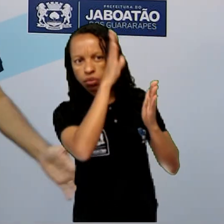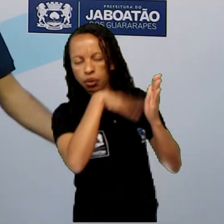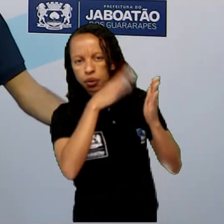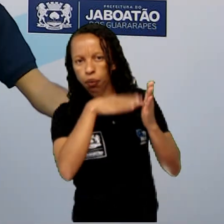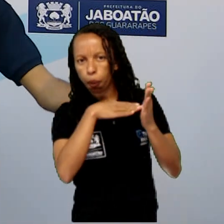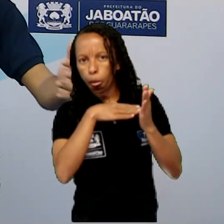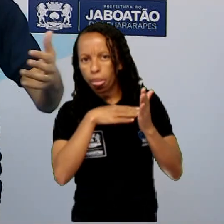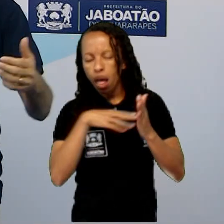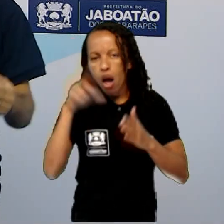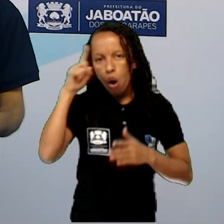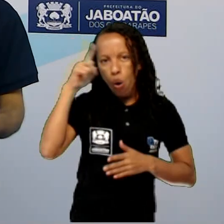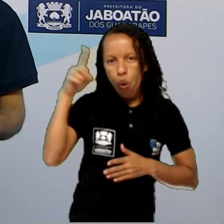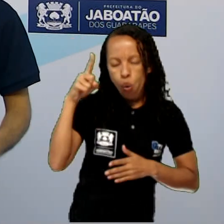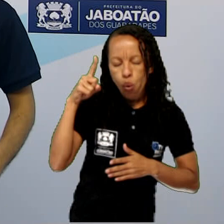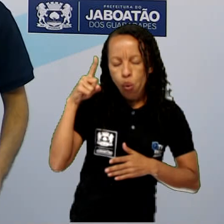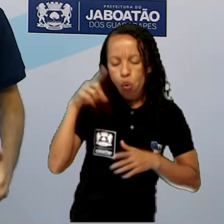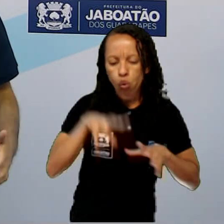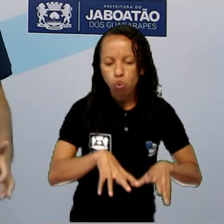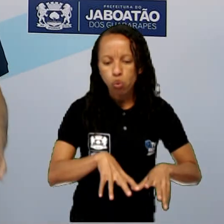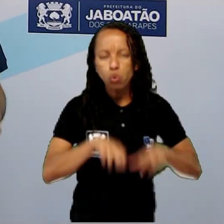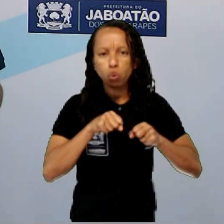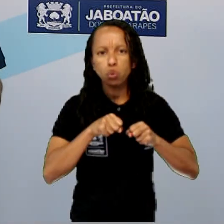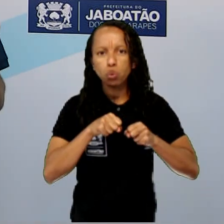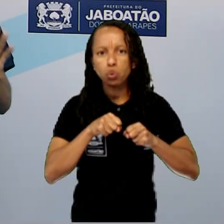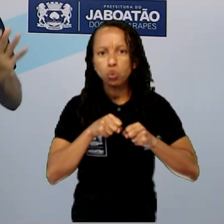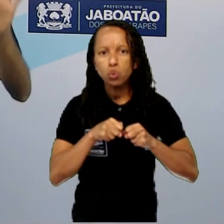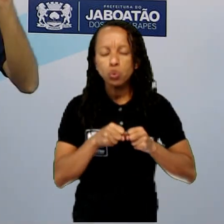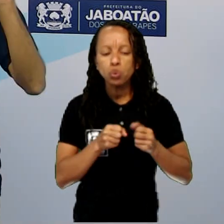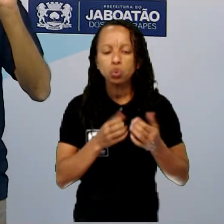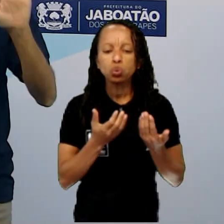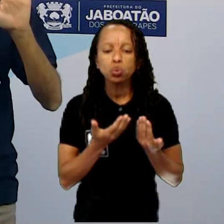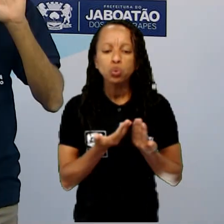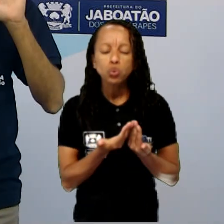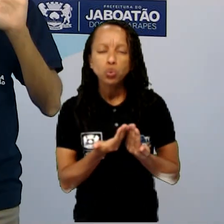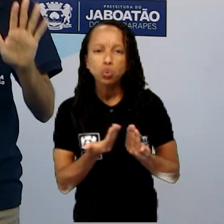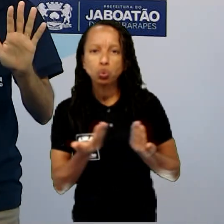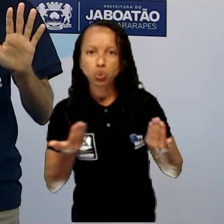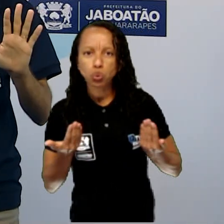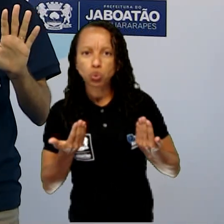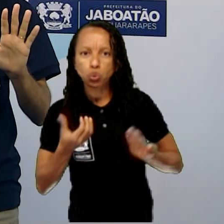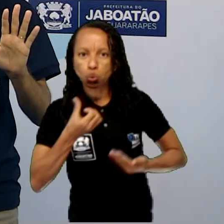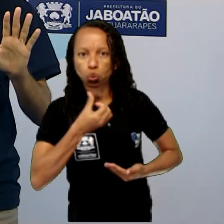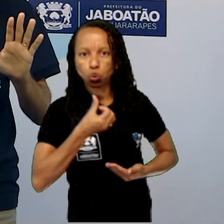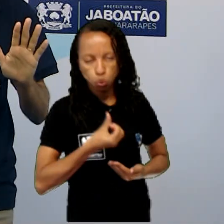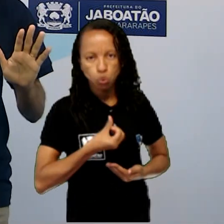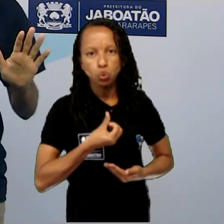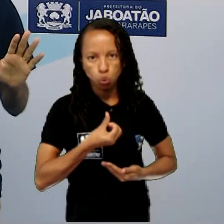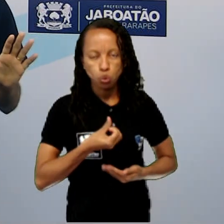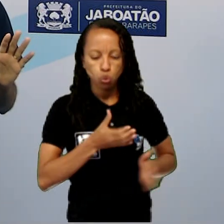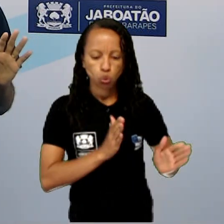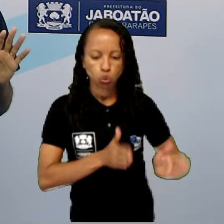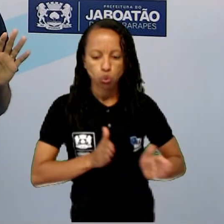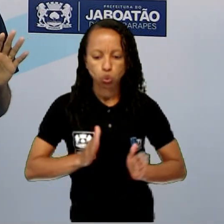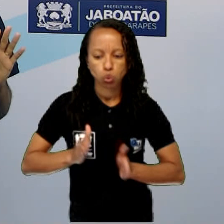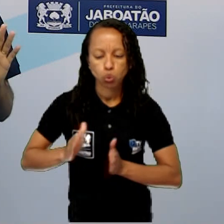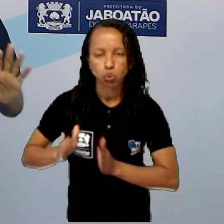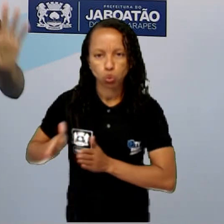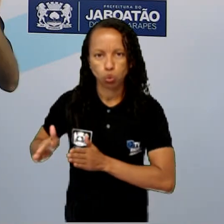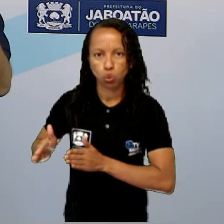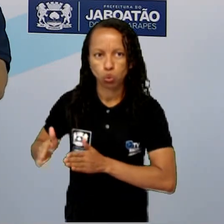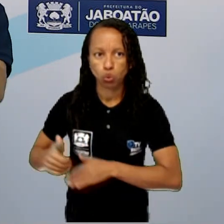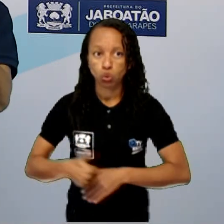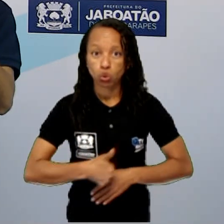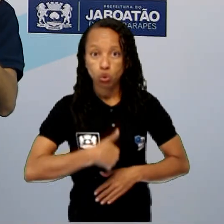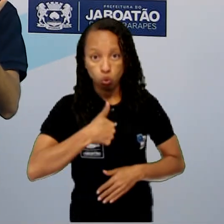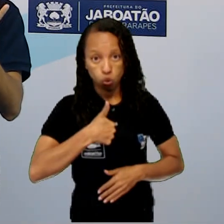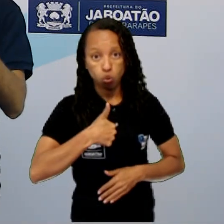pegaram essas terras, dividiram essas terras em seis partes e uma parte dessas